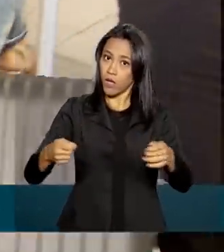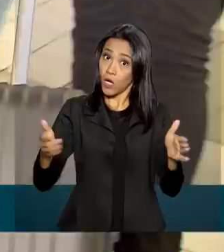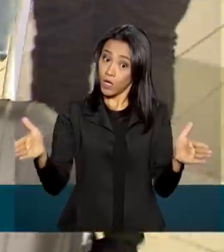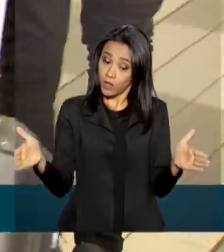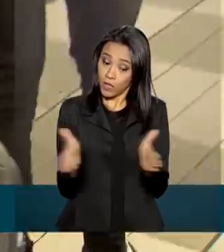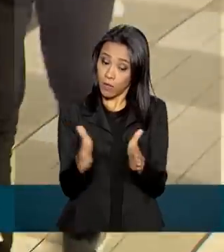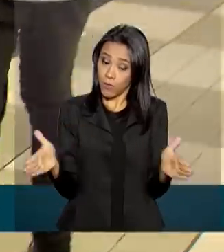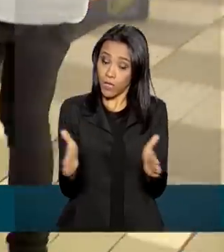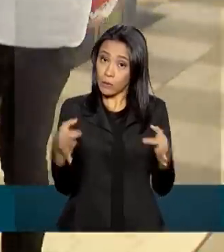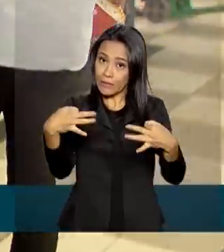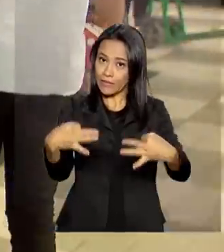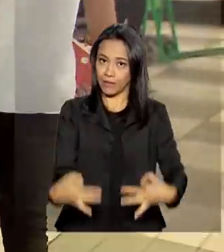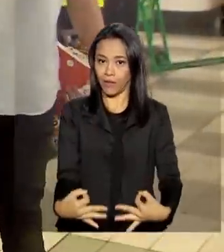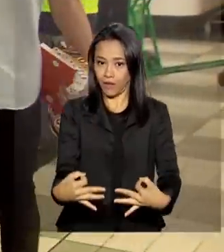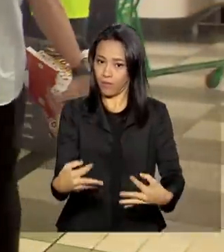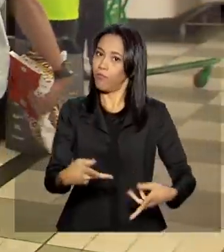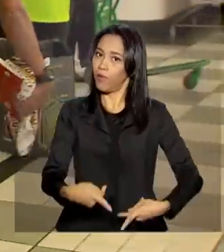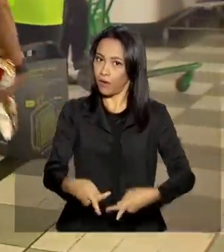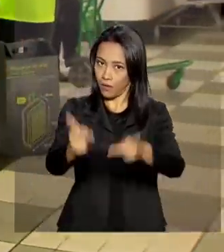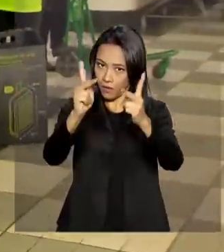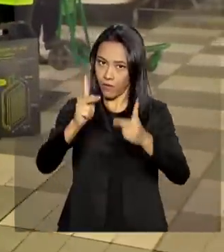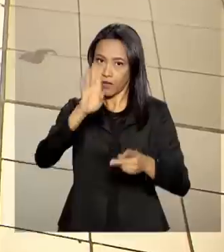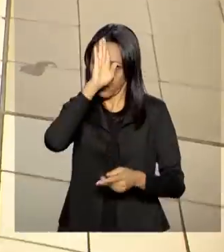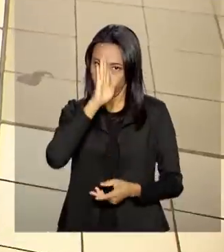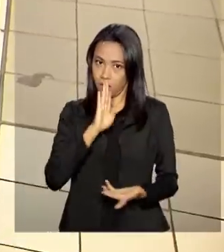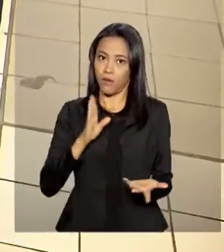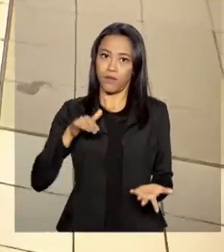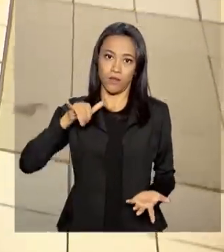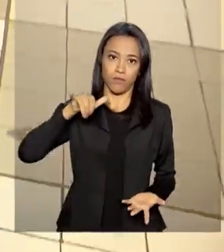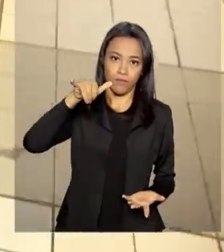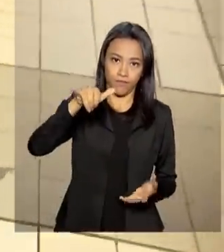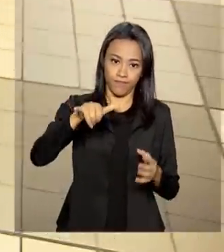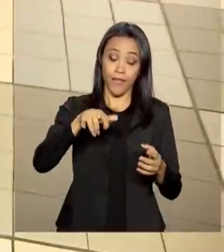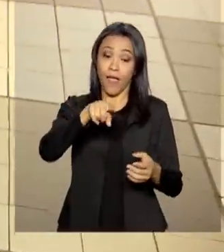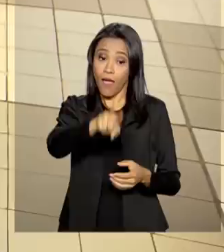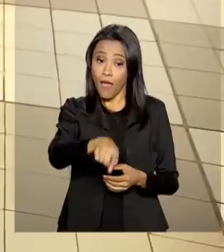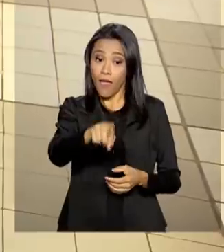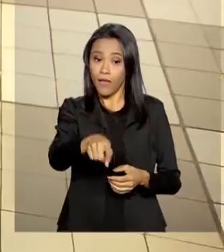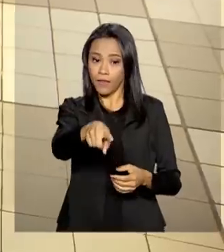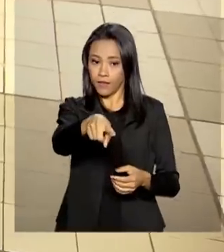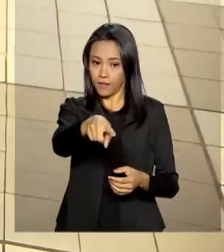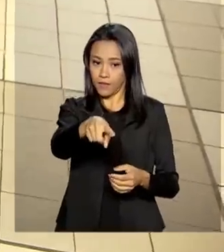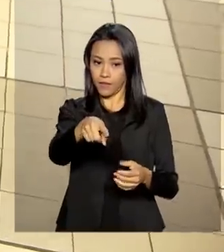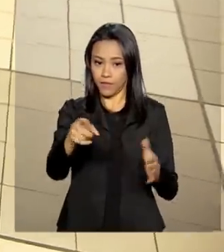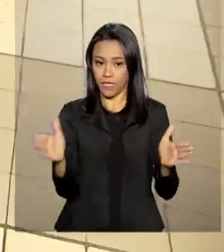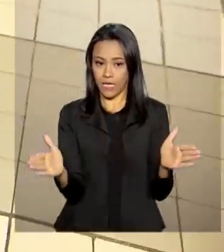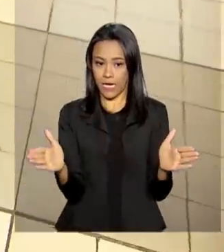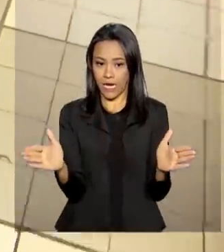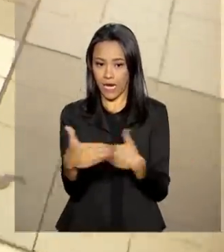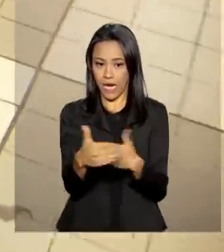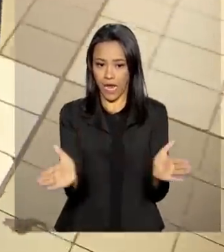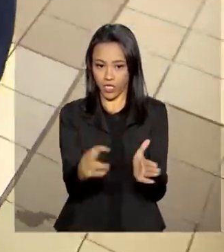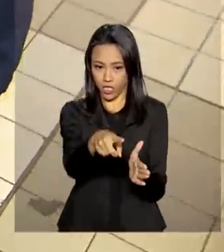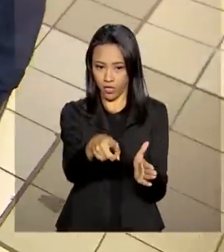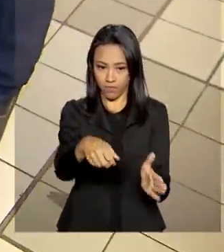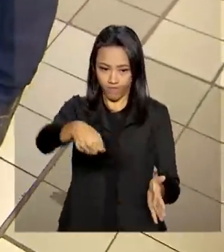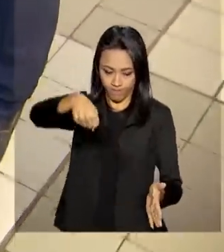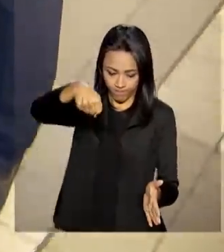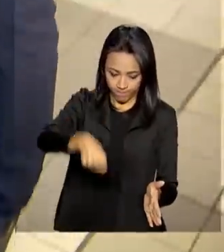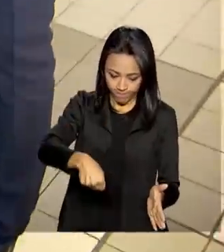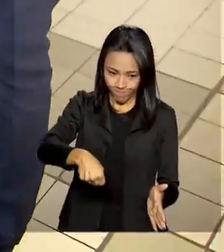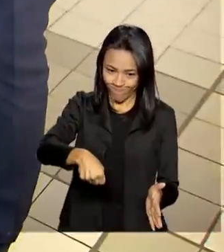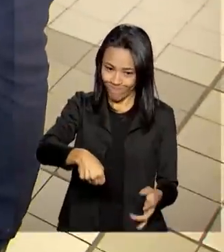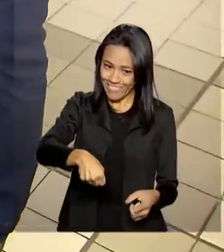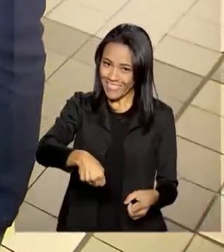correto para ir a bordo gratuitamente. Elas são medidas nestas caixas. E uma peça de roupa a mais